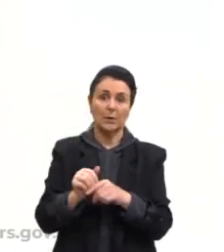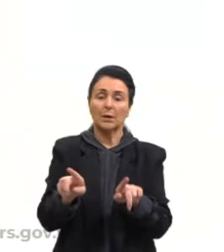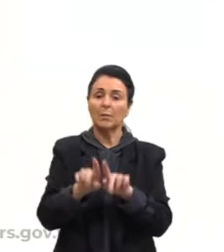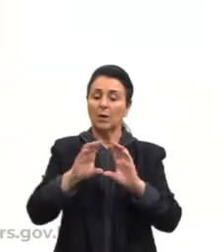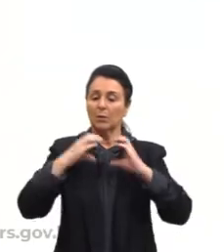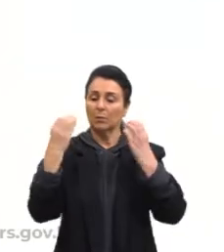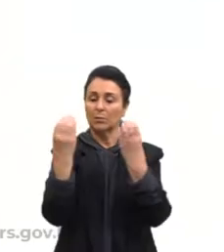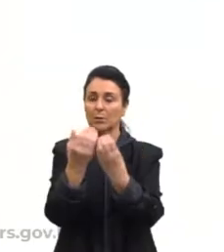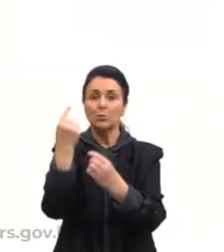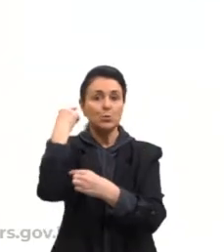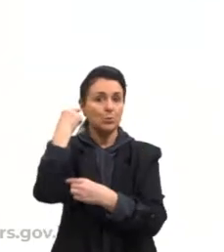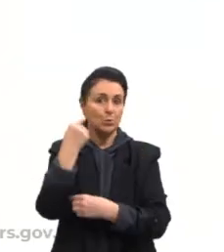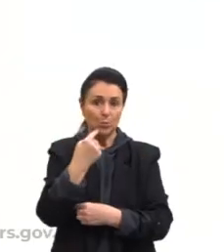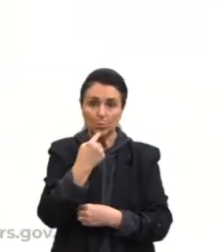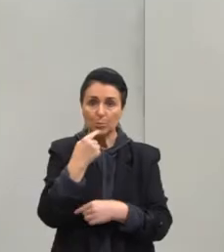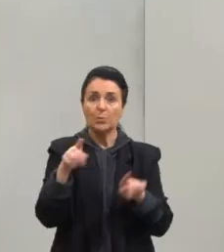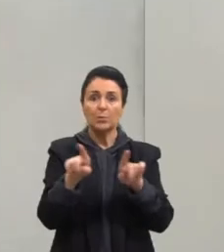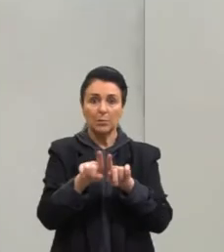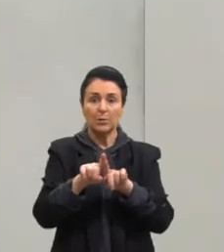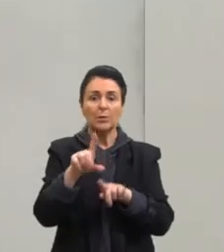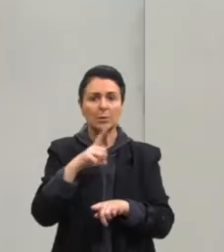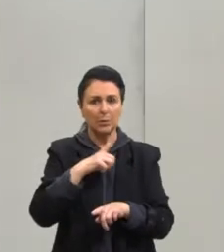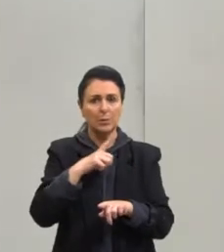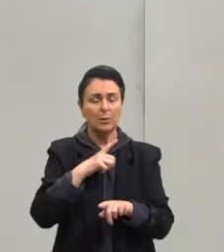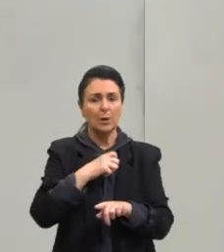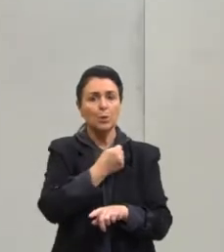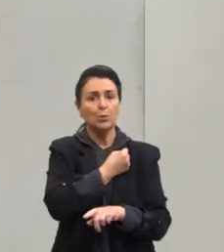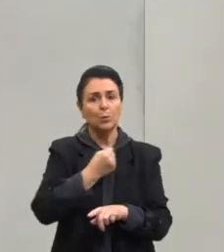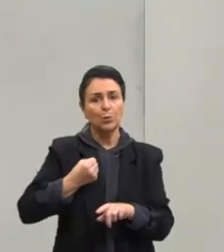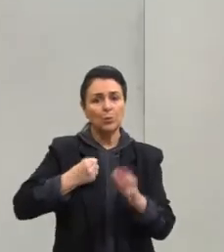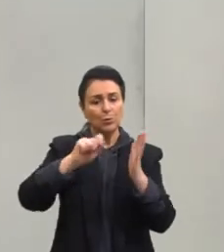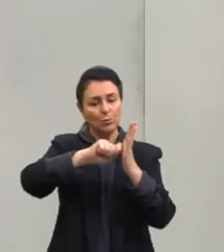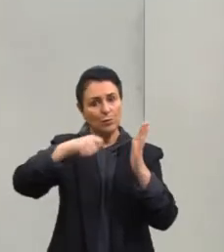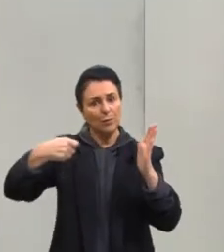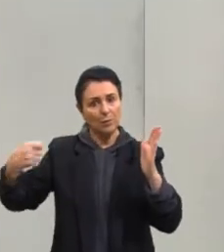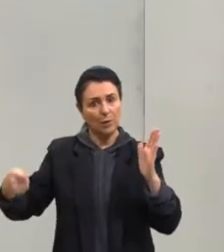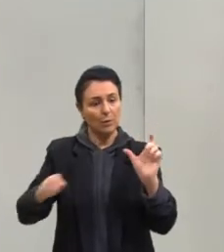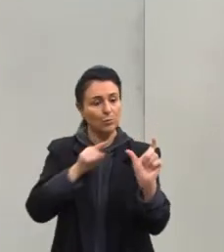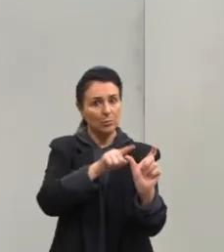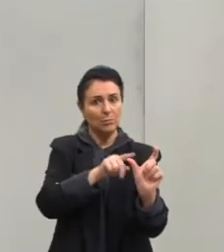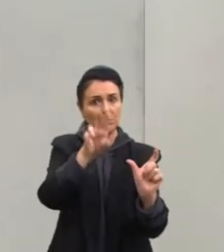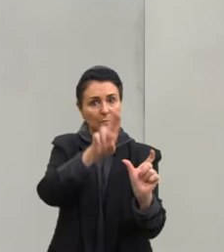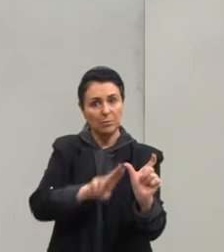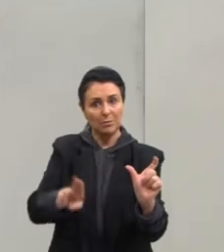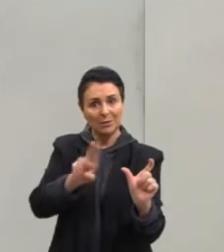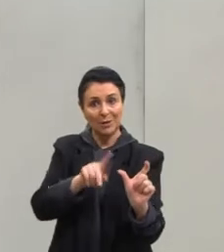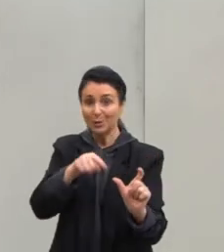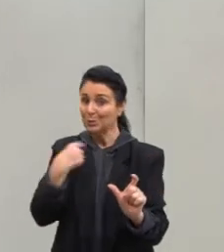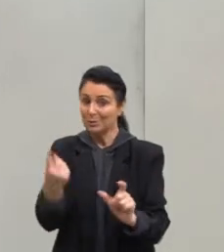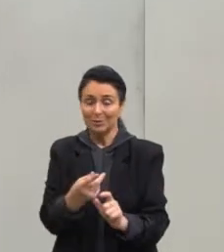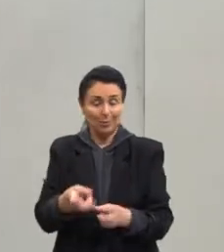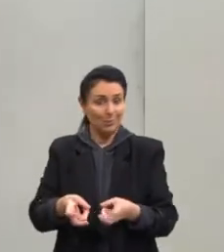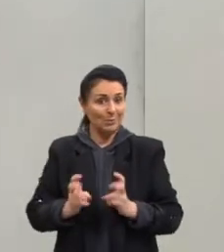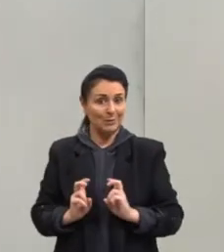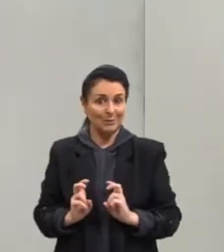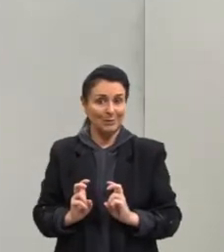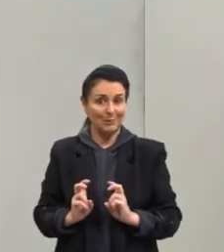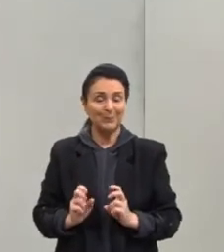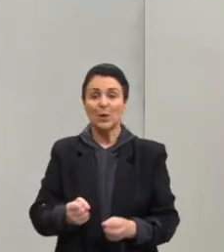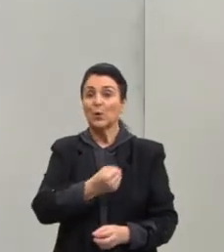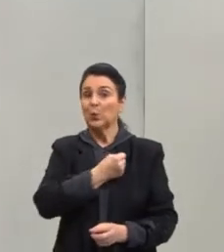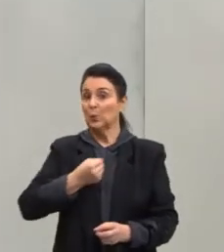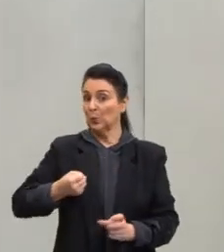surda também. Nós temos um número de vocabulário para a gente se expressar. E a gente não percebe. Esse número de